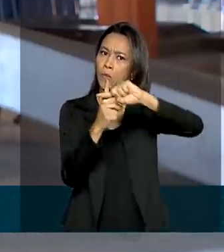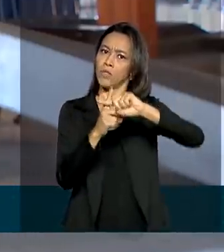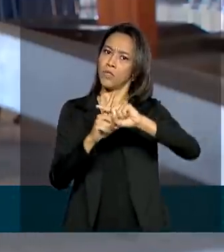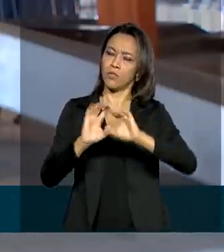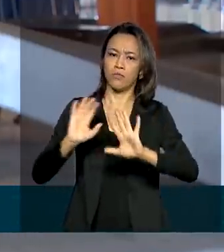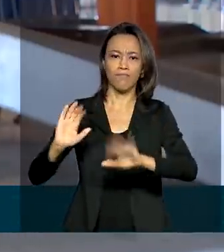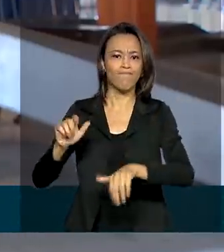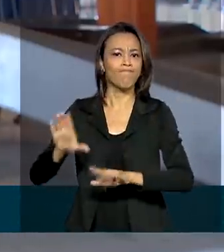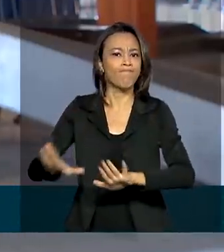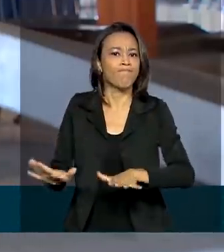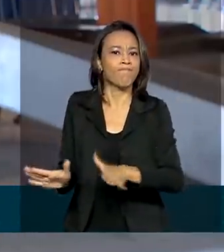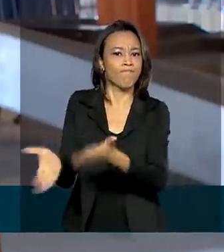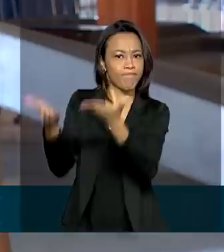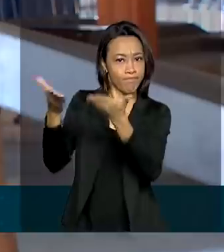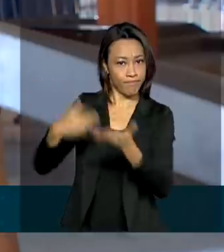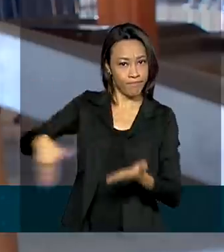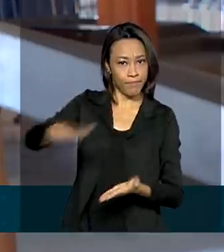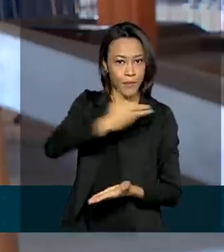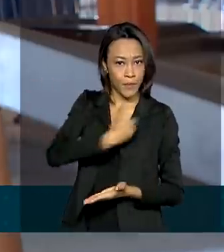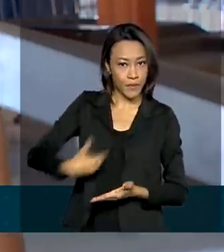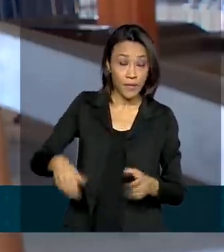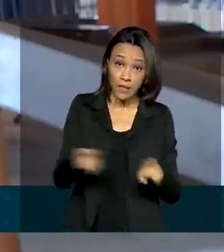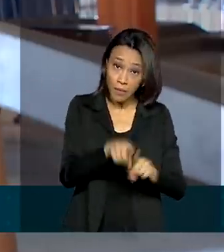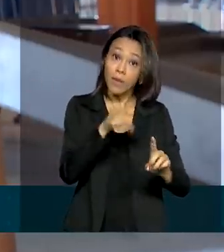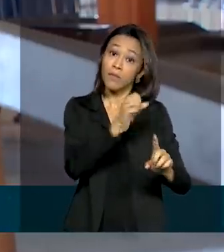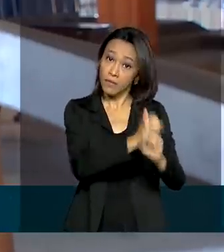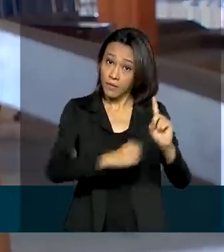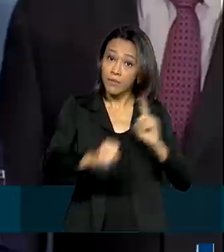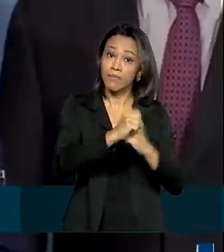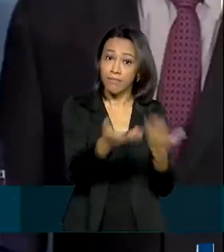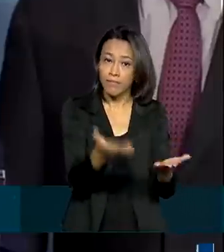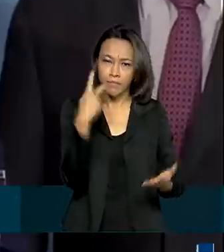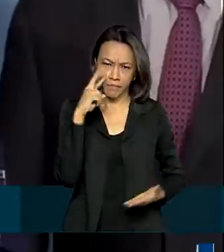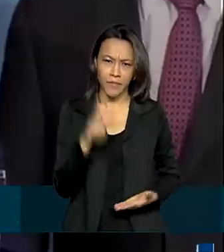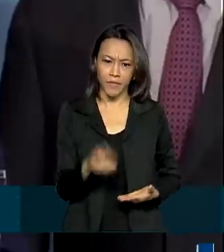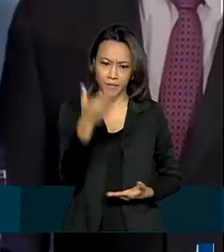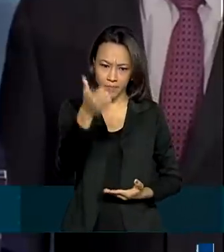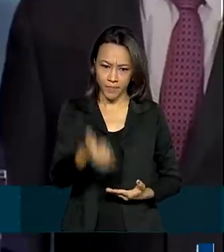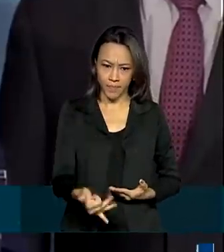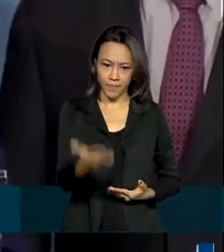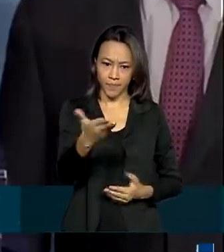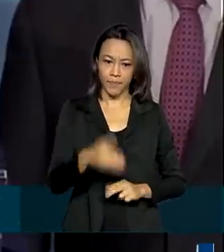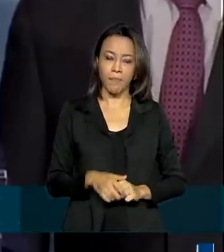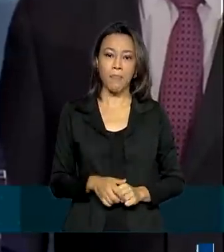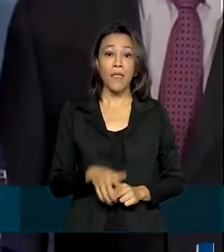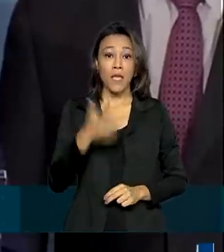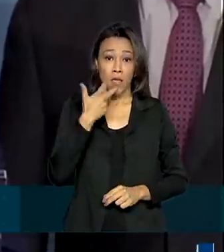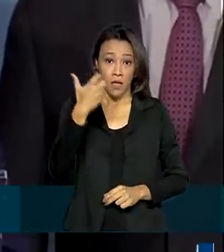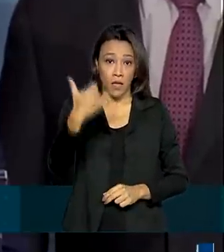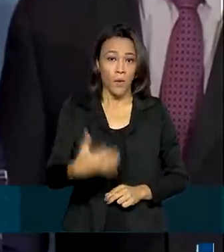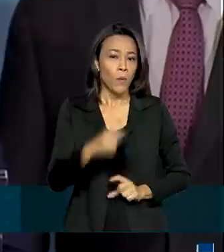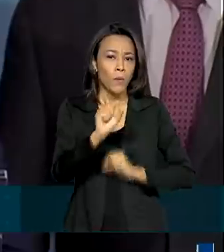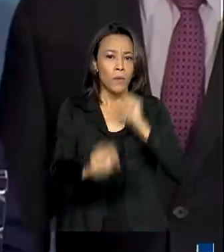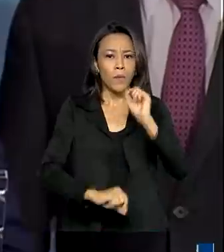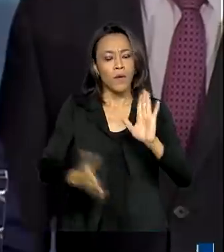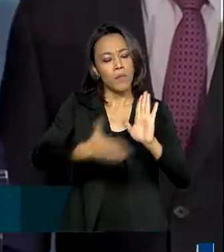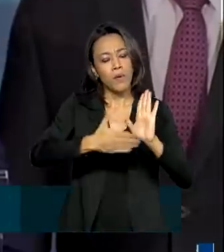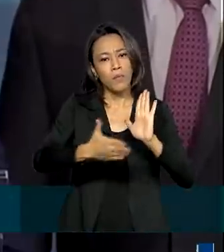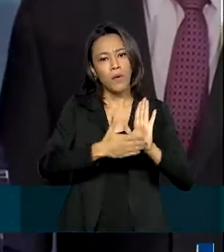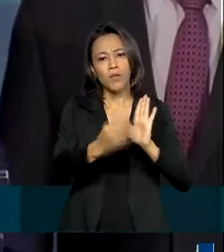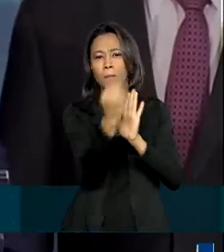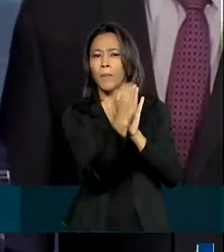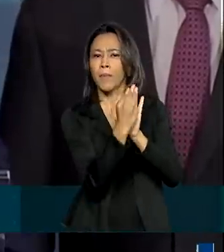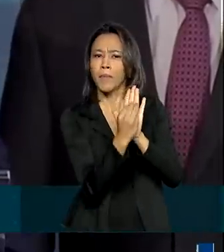Estado quanto para a população. Veja aí o que ele disse. A proposta, ela tem, por escopo inicial,